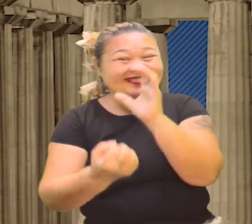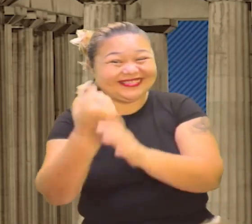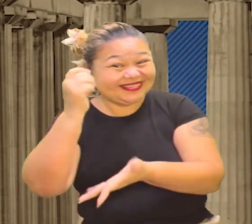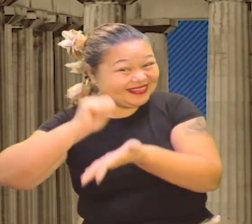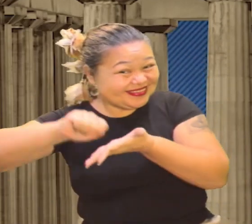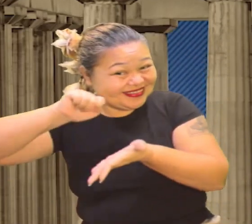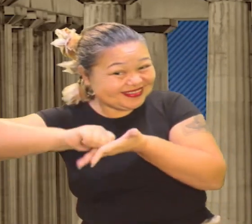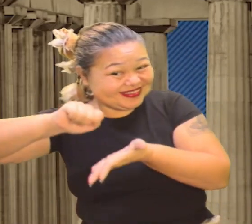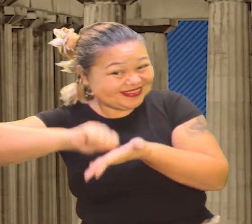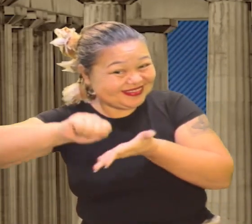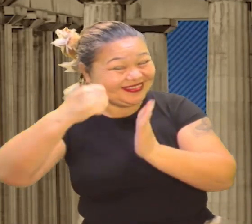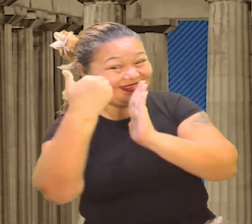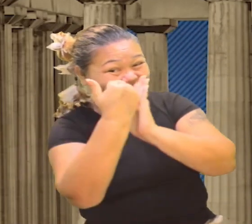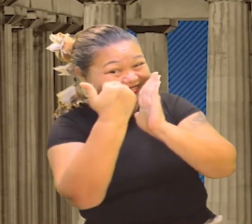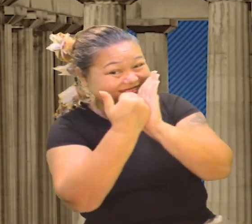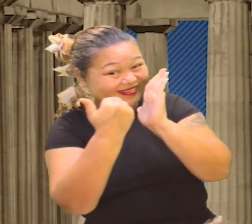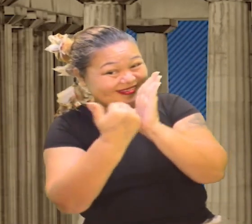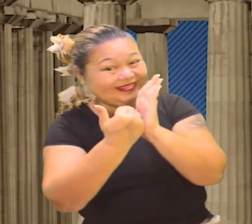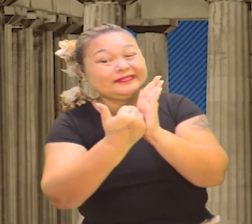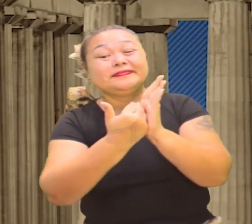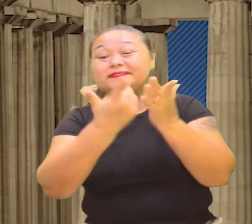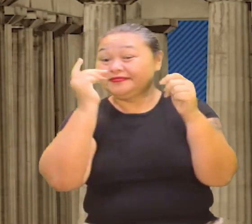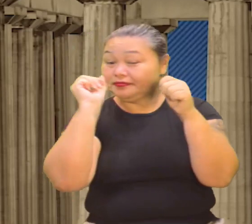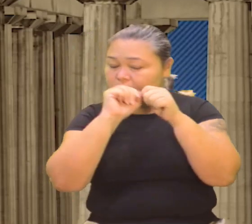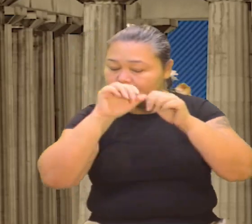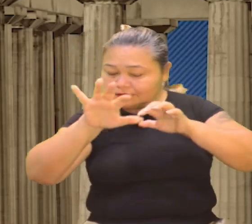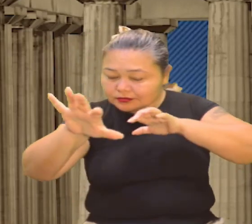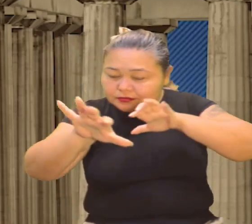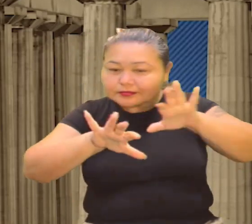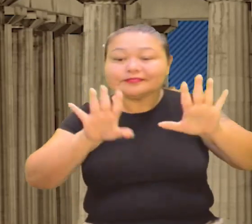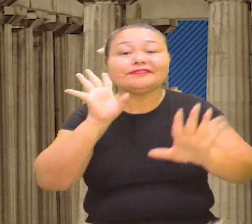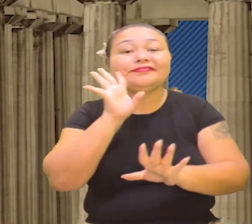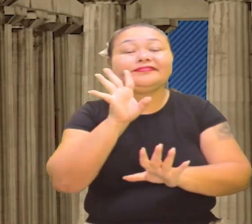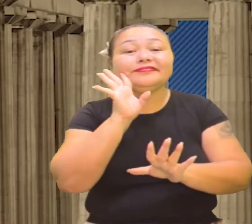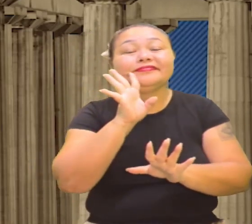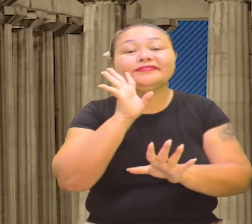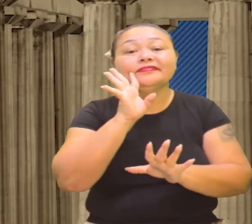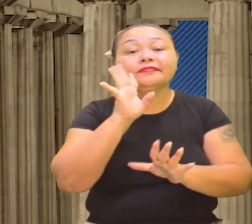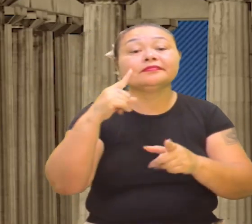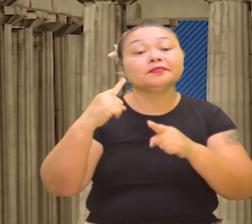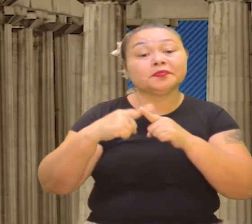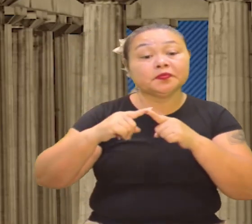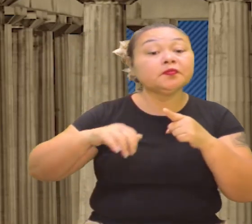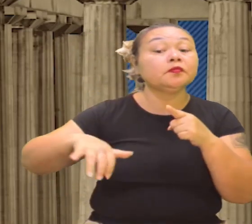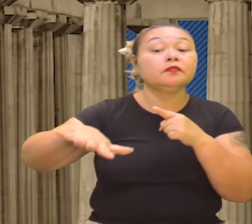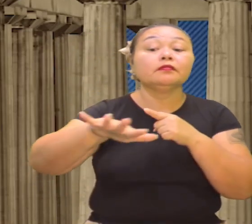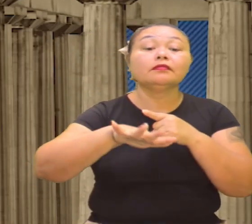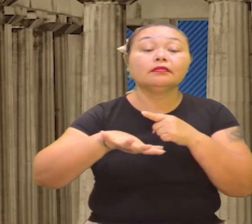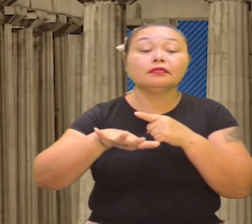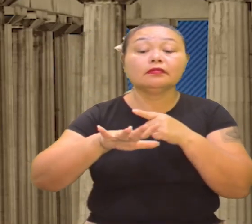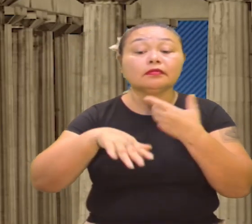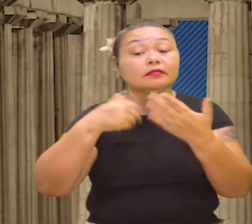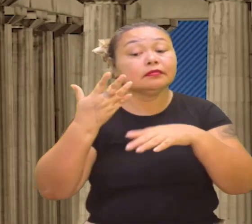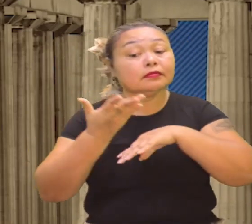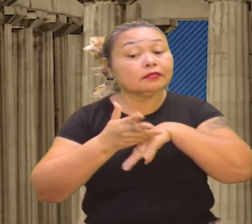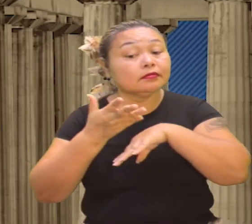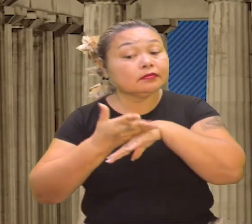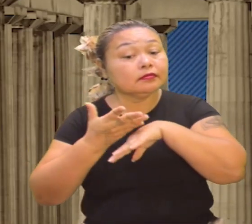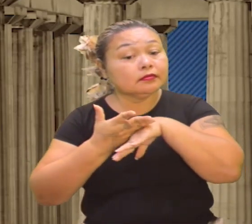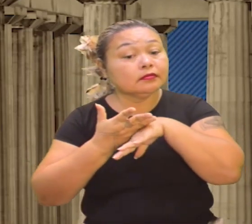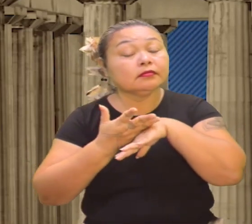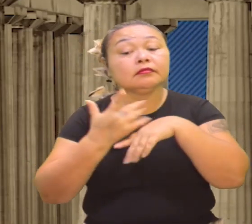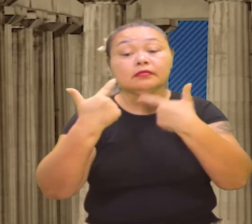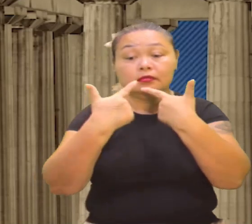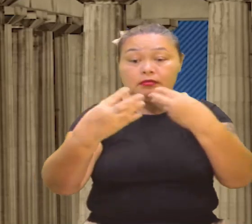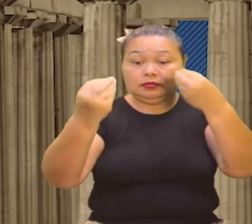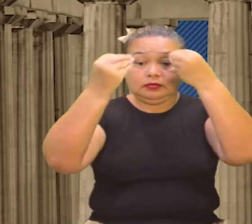Anote aí na sua agenda, tá? Então faça, separe, fica legal. Porque no âmbito, quando vocês forem praticar, lá em